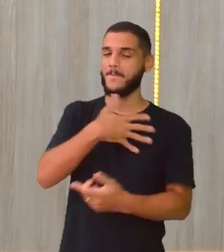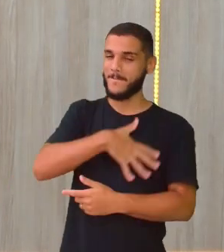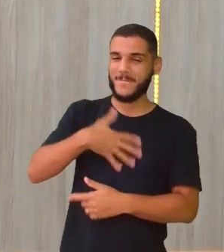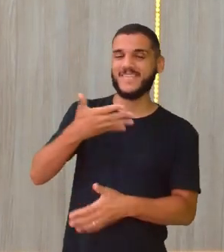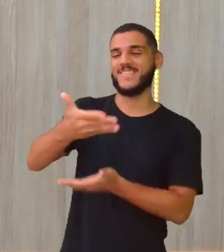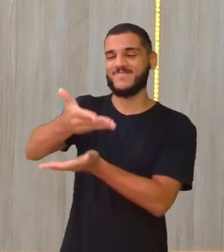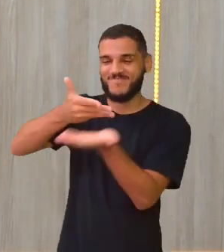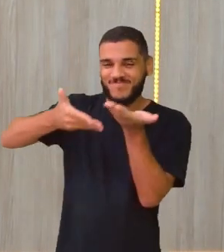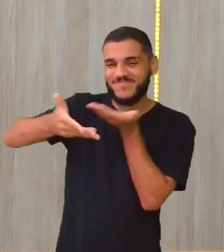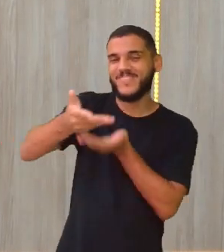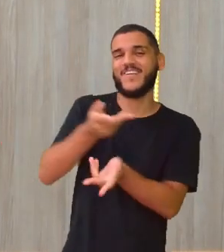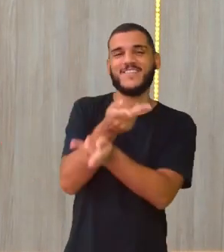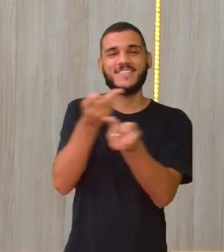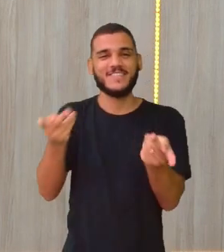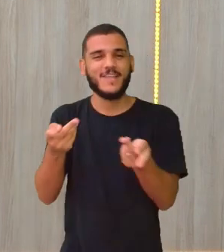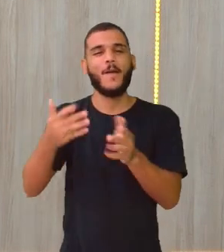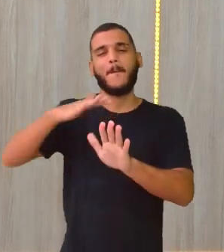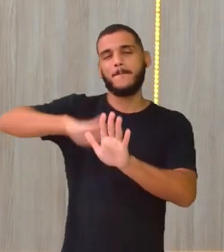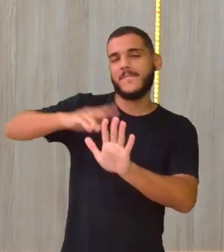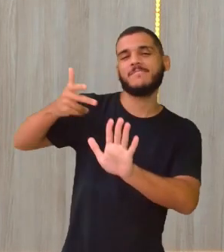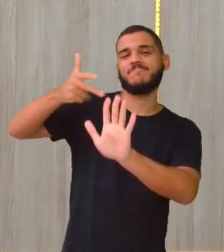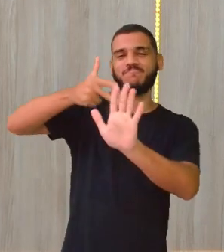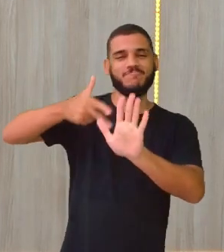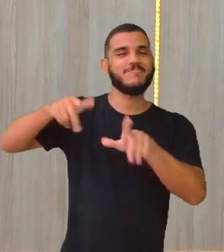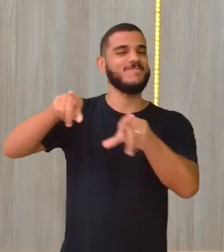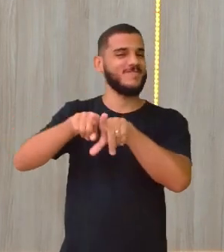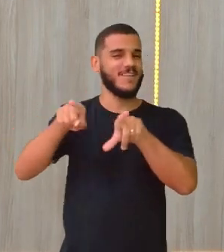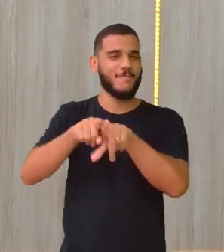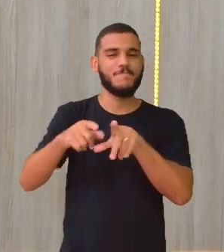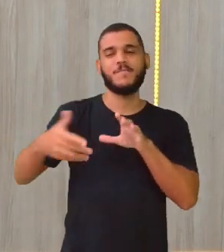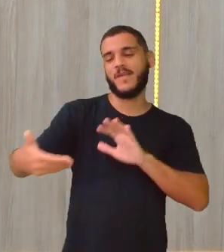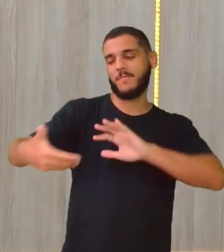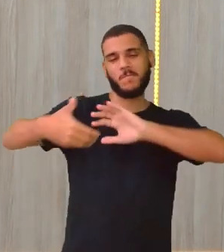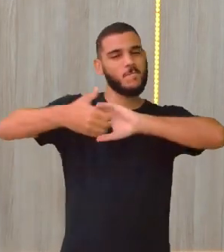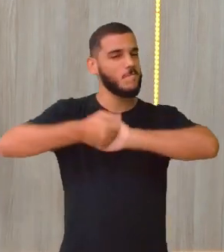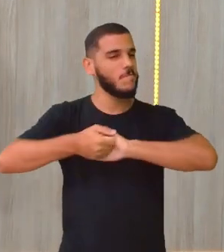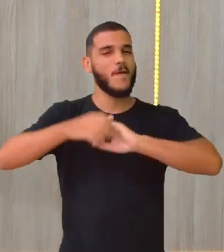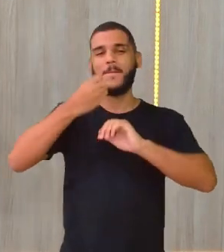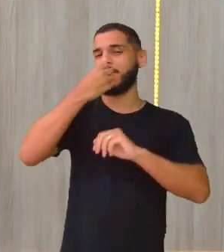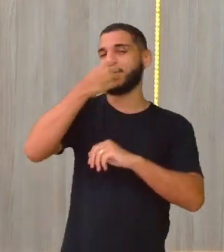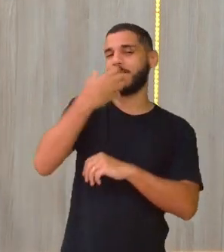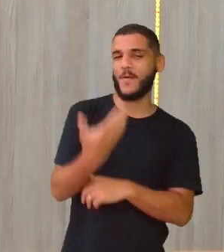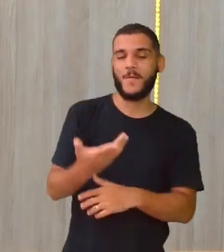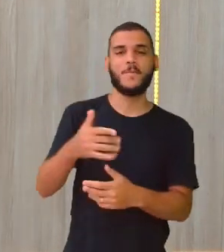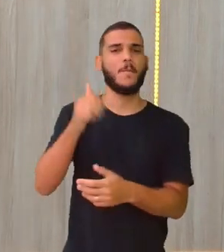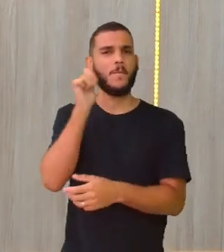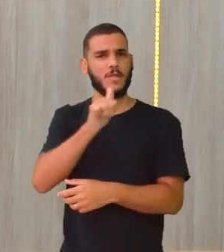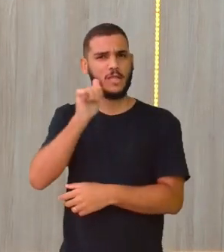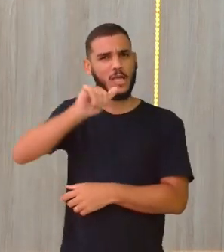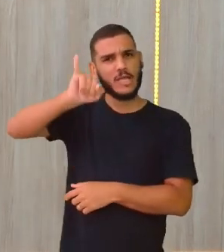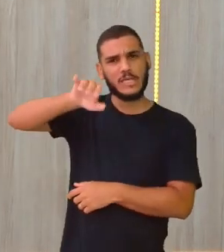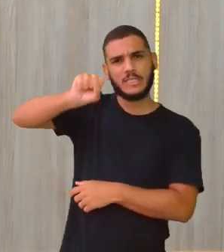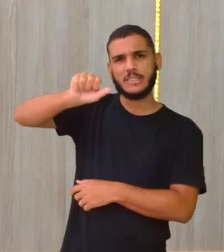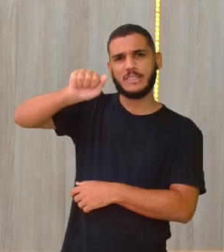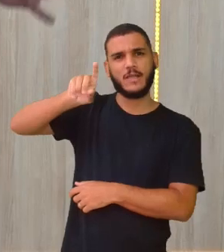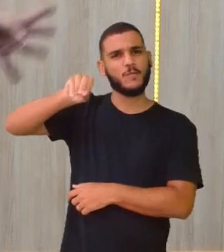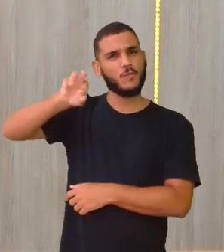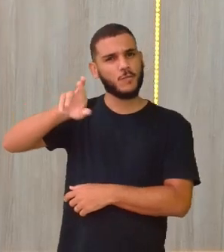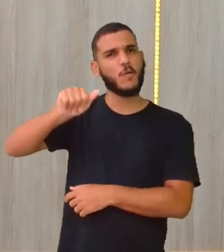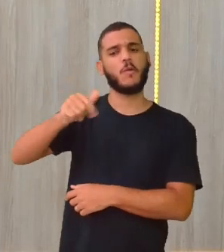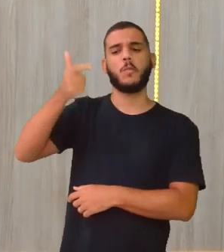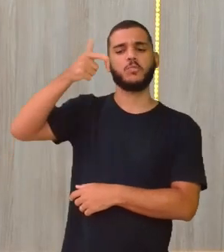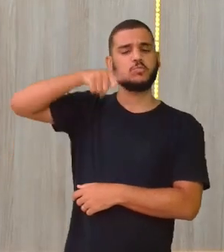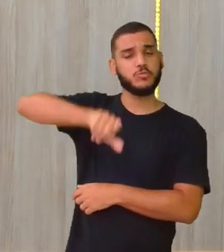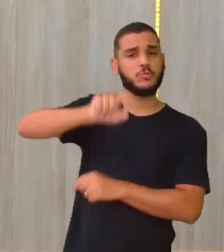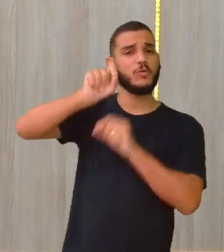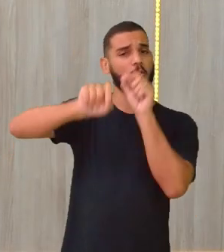dialogando, não só com ela, com Juninho, com Isa. Isa, menino, Isa está conseguindo, viu? Cada dia fica mais linda, perfeita, maravilhosa.